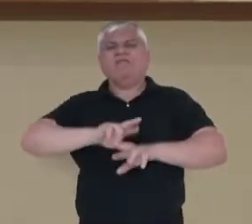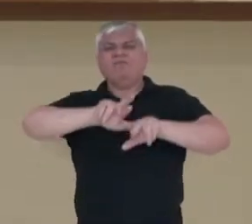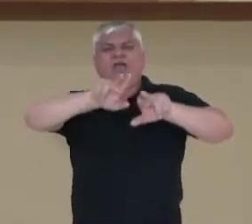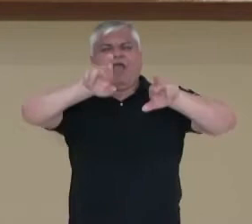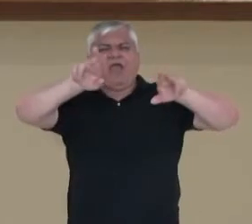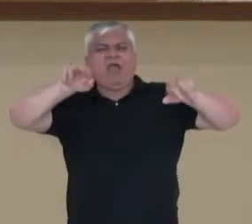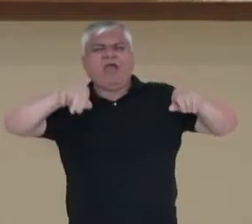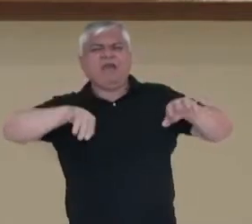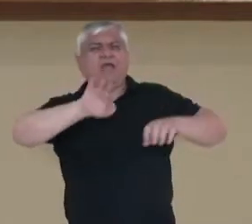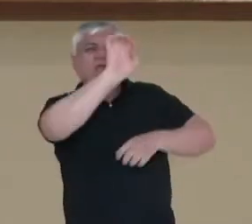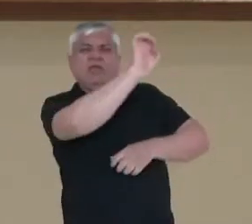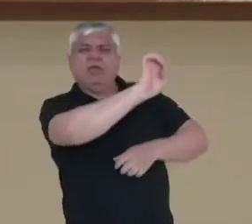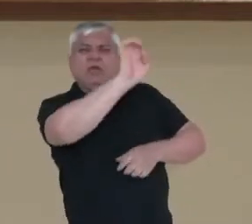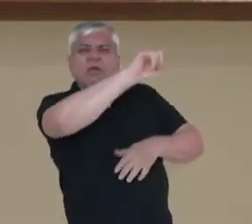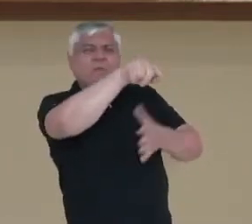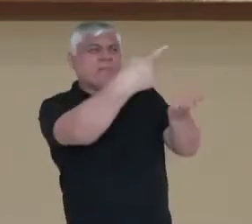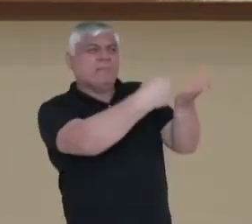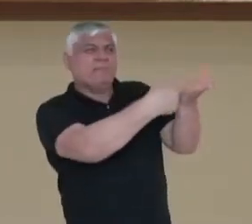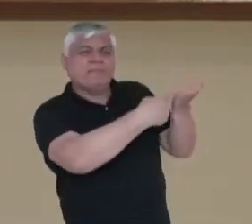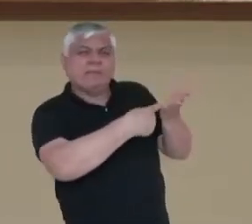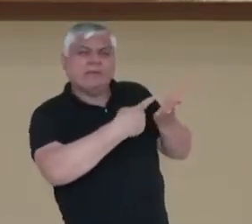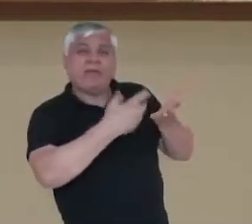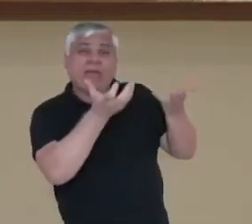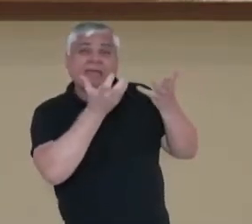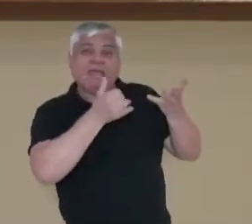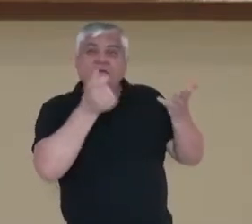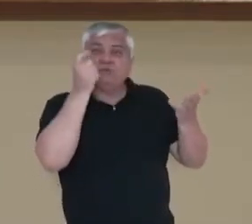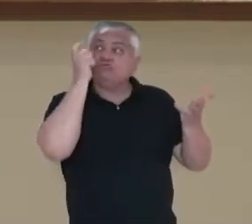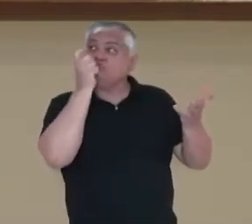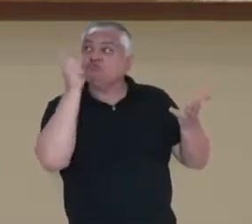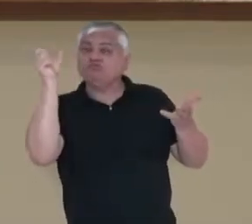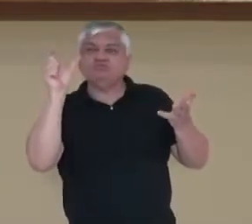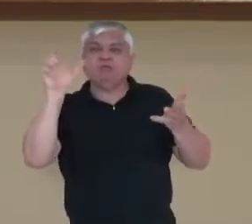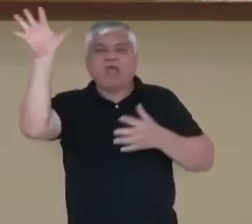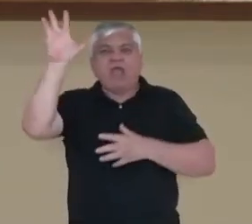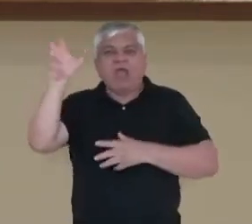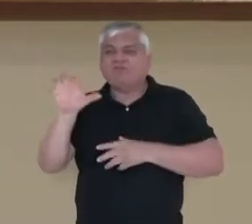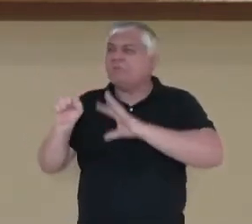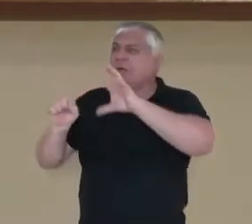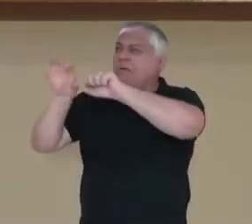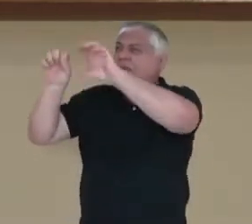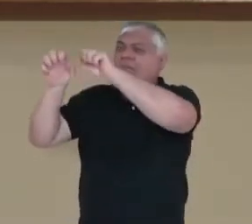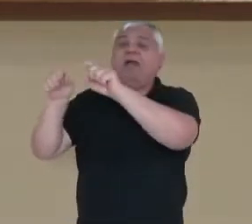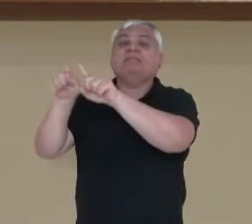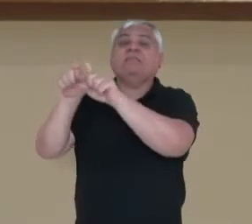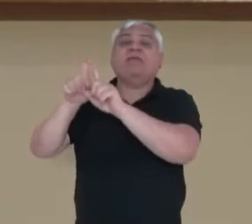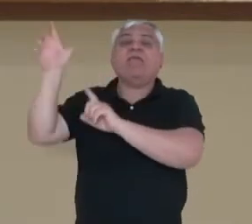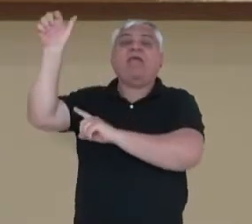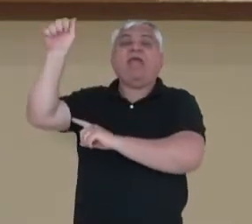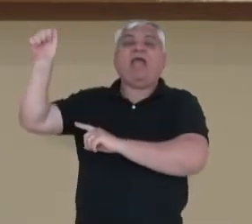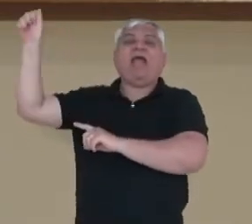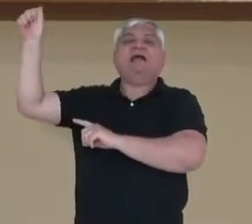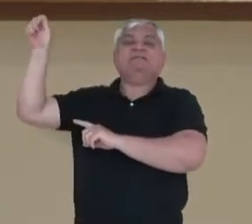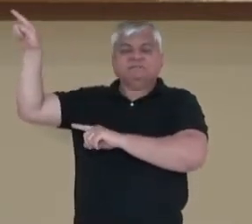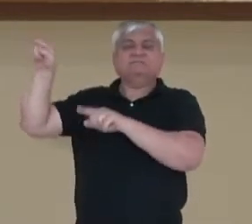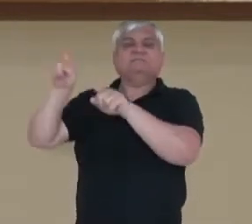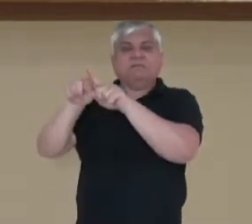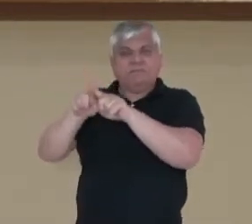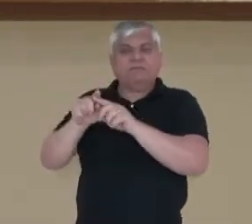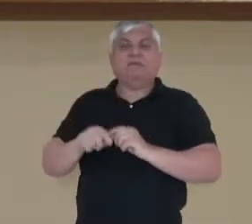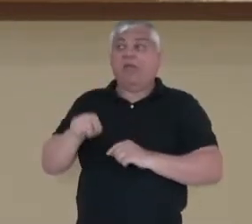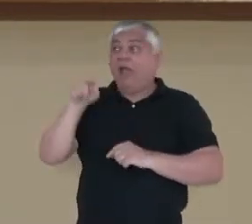europeias vão querer dominar o continente africano, asiático e na África eles vão fazer inclusive